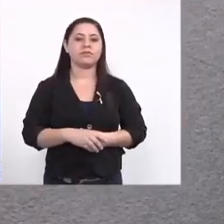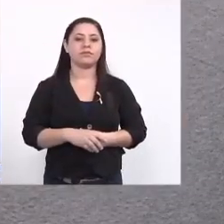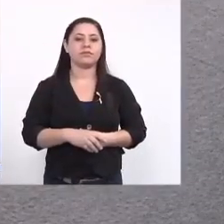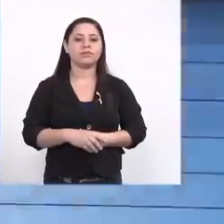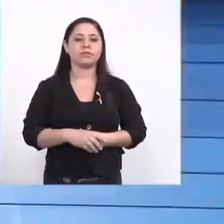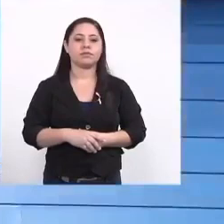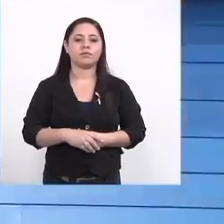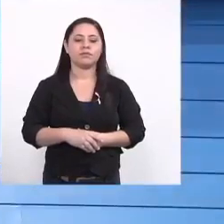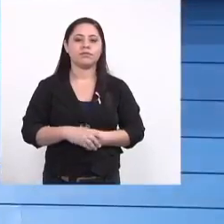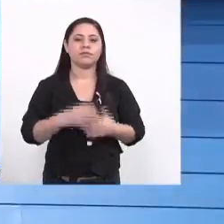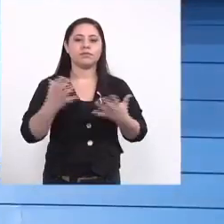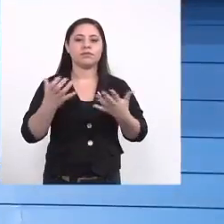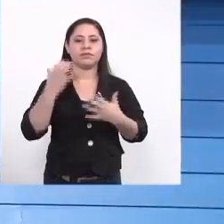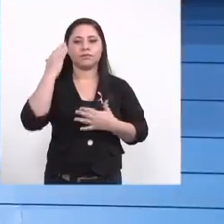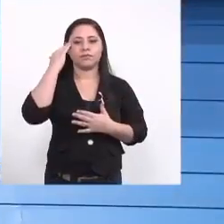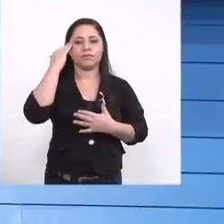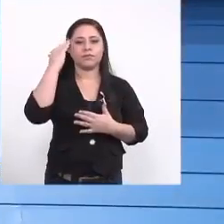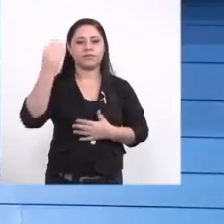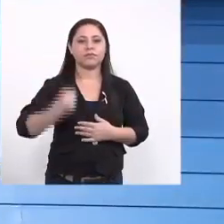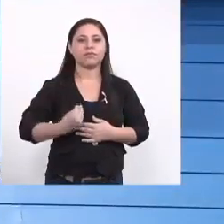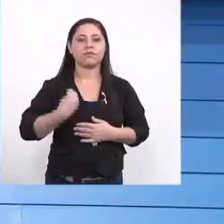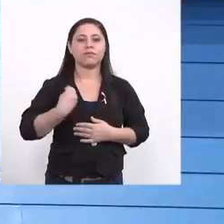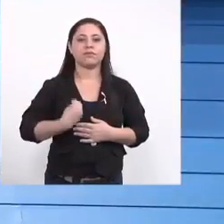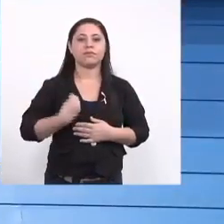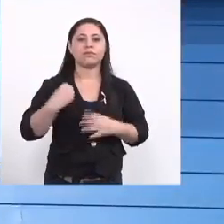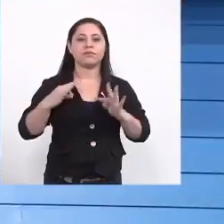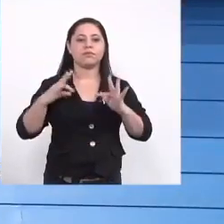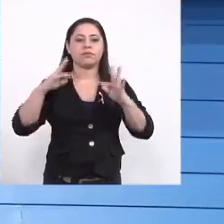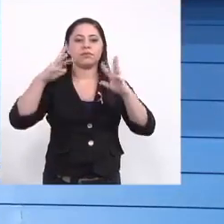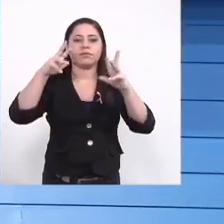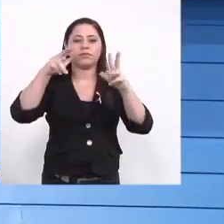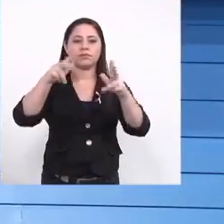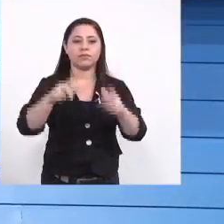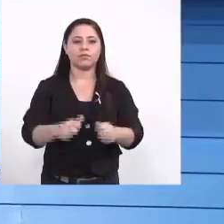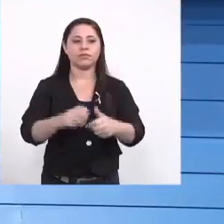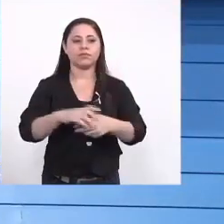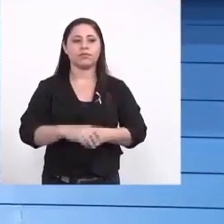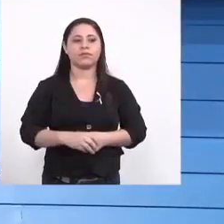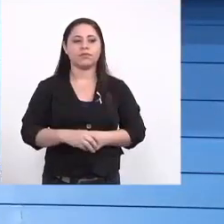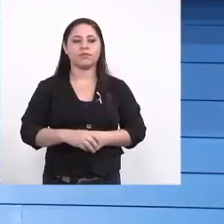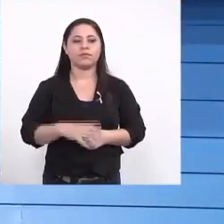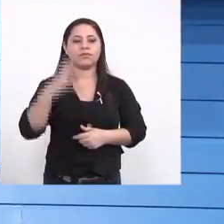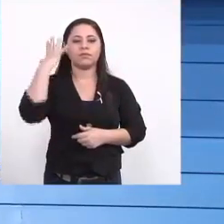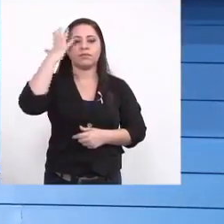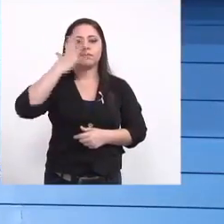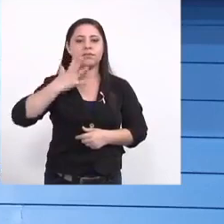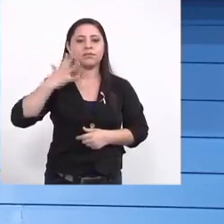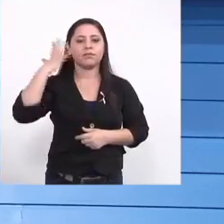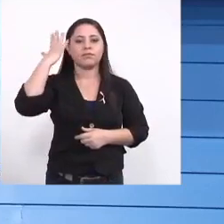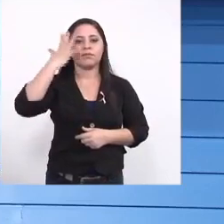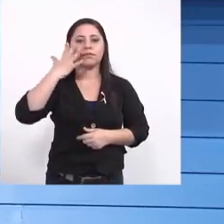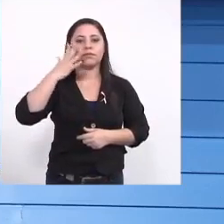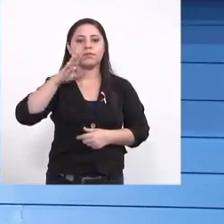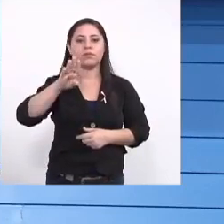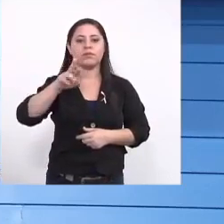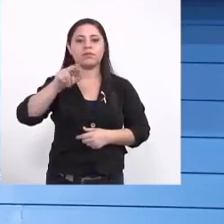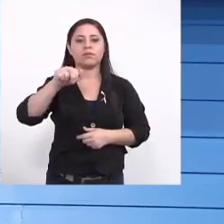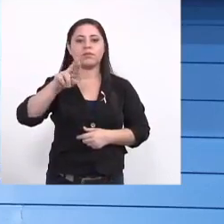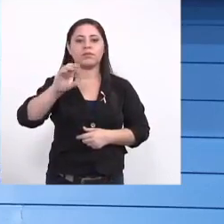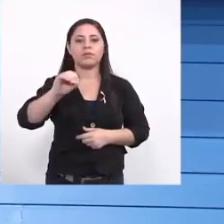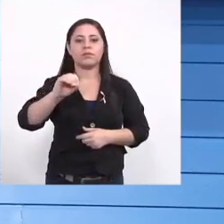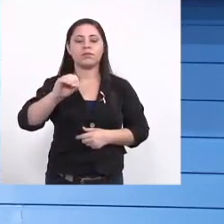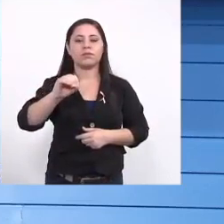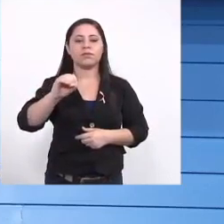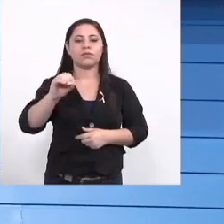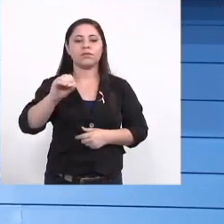Gostaria aqui de agradecer então a participação de todos aos palestrantes Bruno, Everton